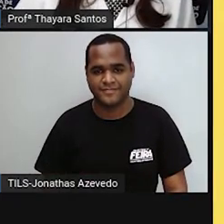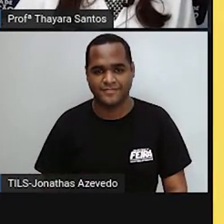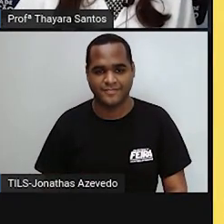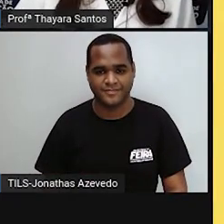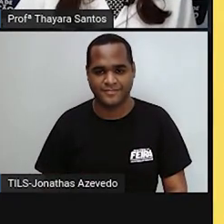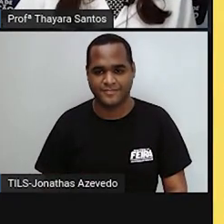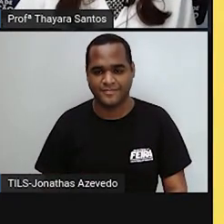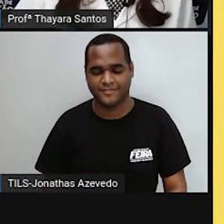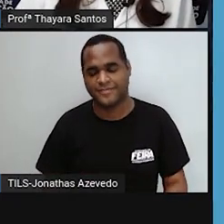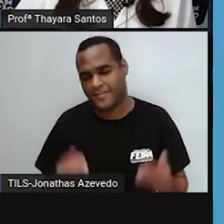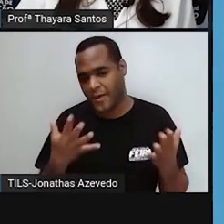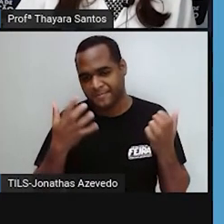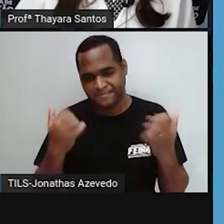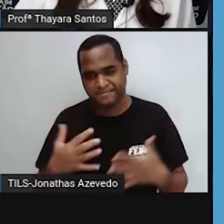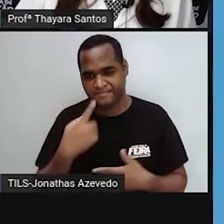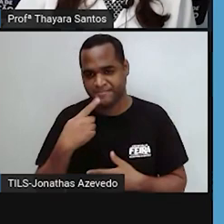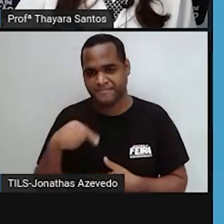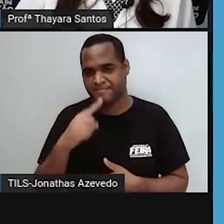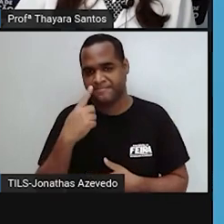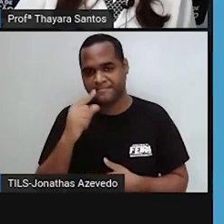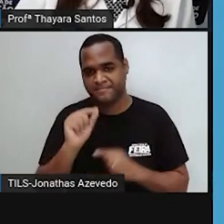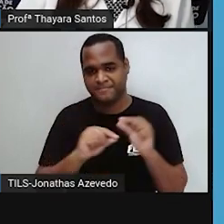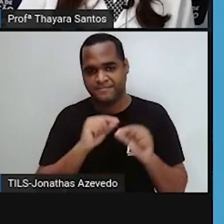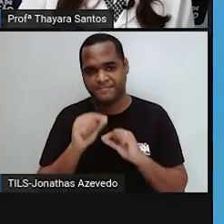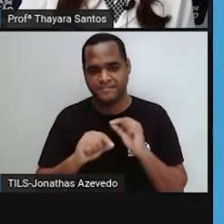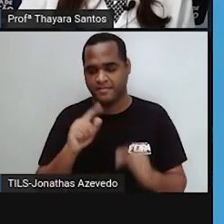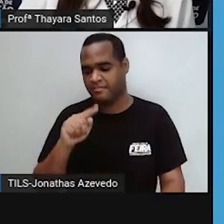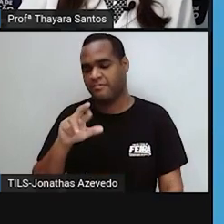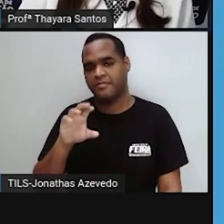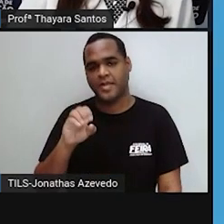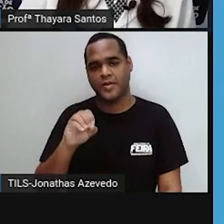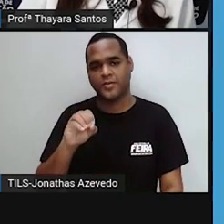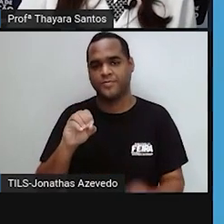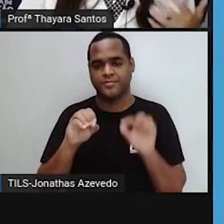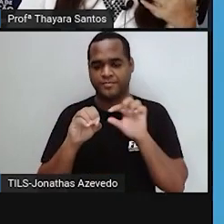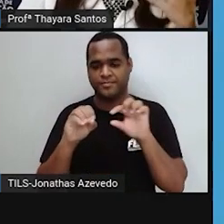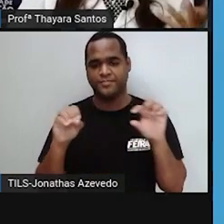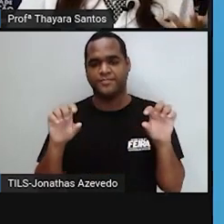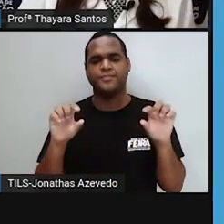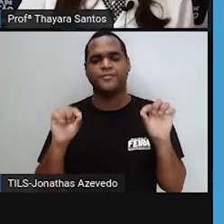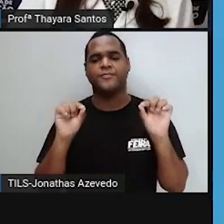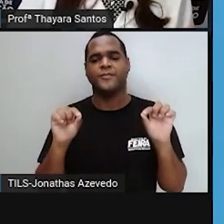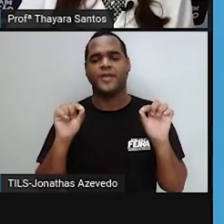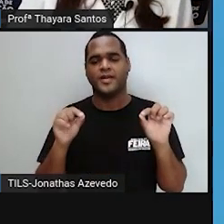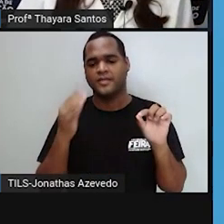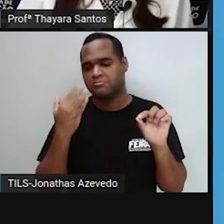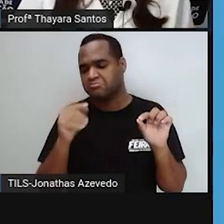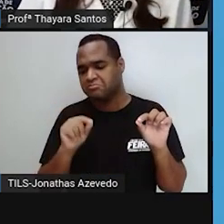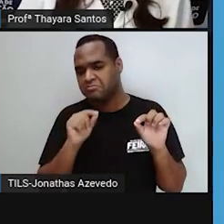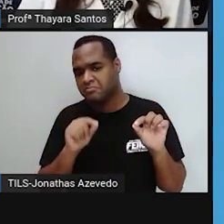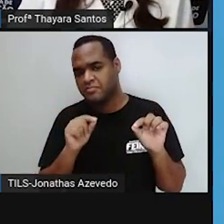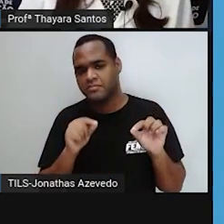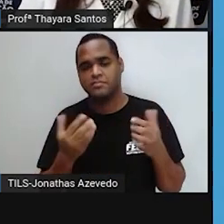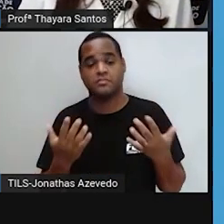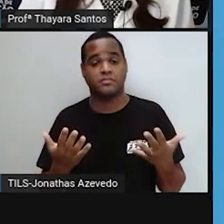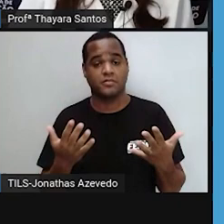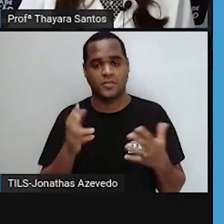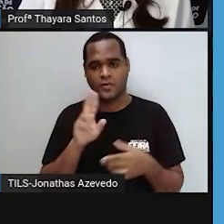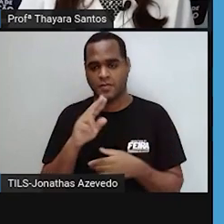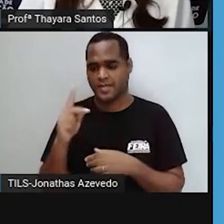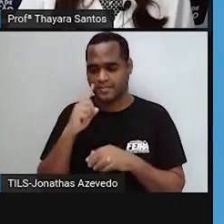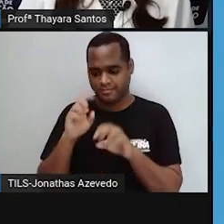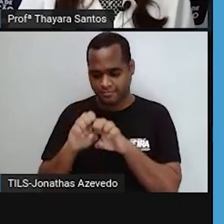Agora a gente vai falar sobre os peroxissomos. O que são esses peroxissomos? Eles são essas